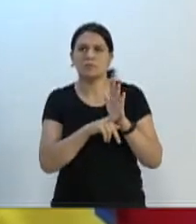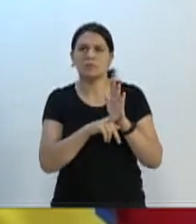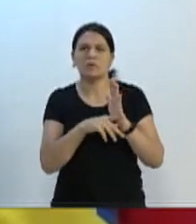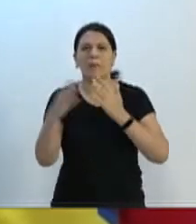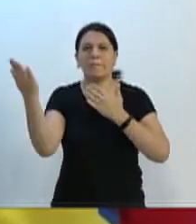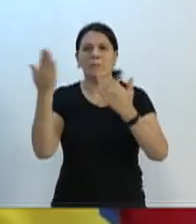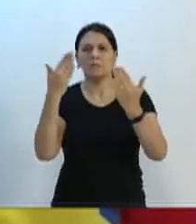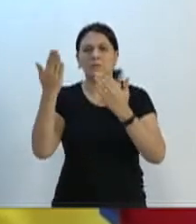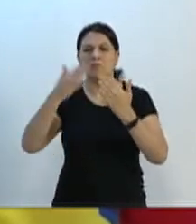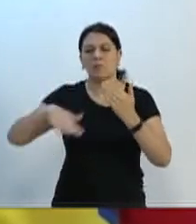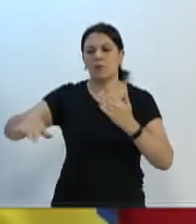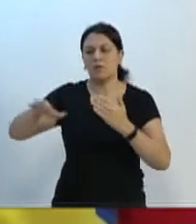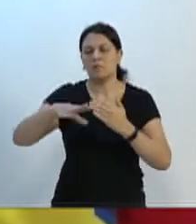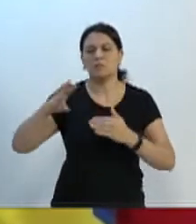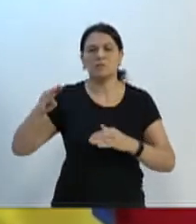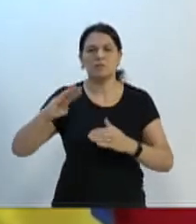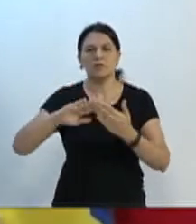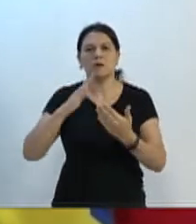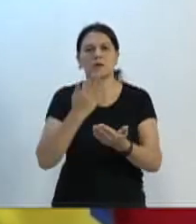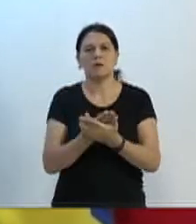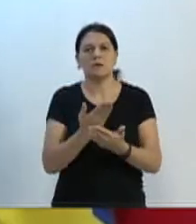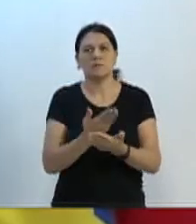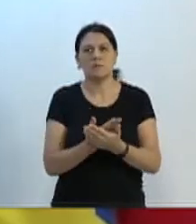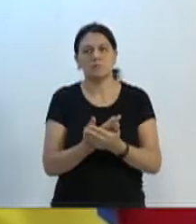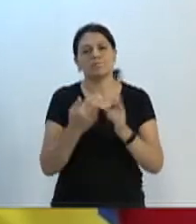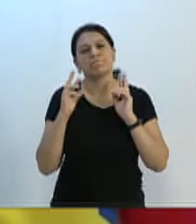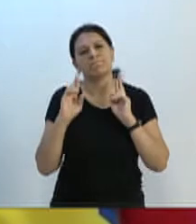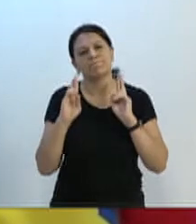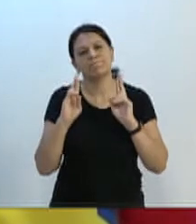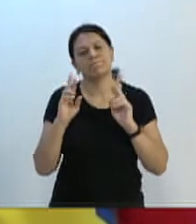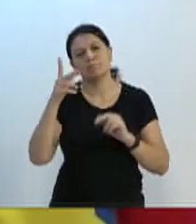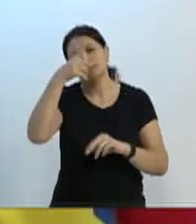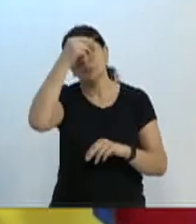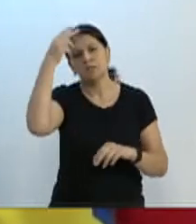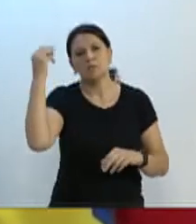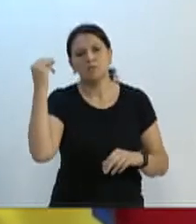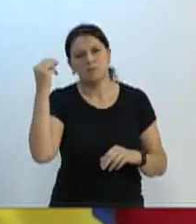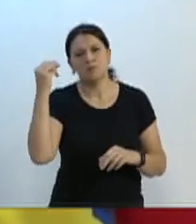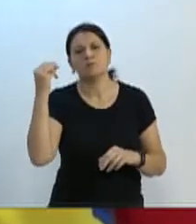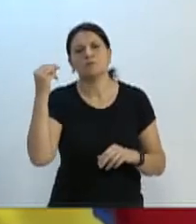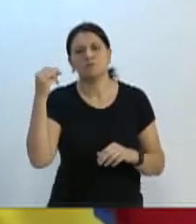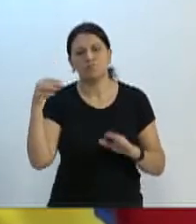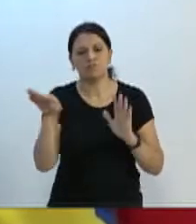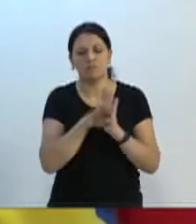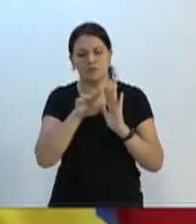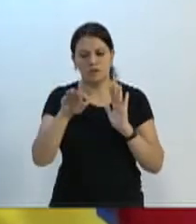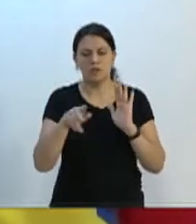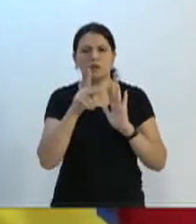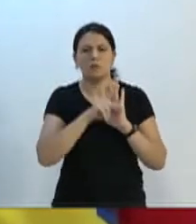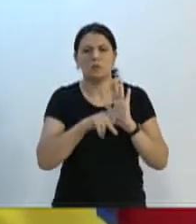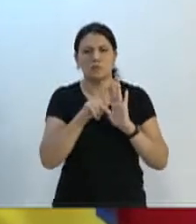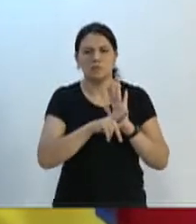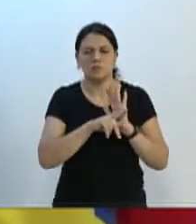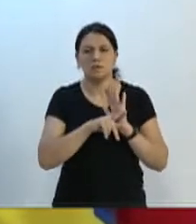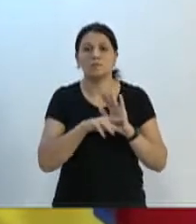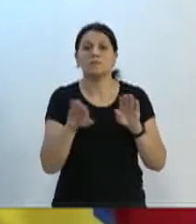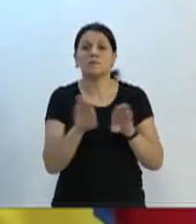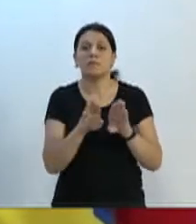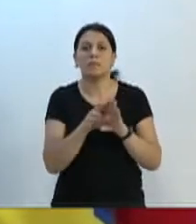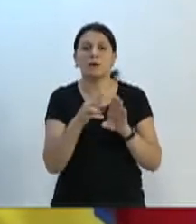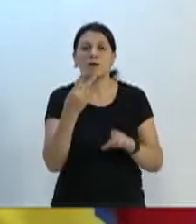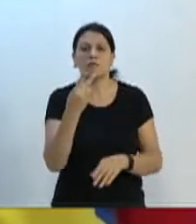escolas. Eu espero que o Executivo encaminhe a esta casa esse projeto. 21 requerimentos,